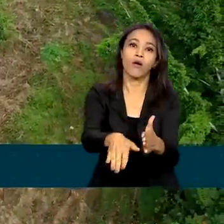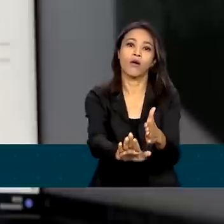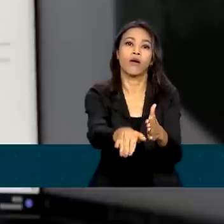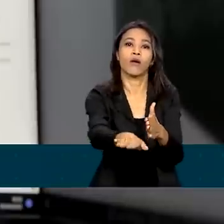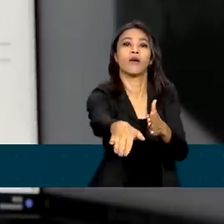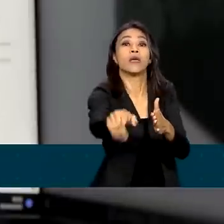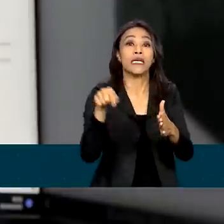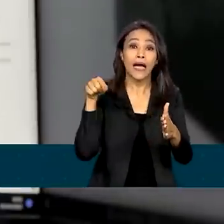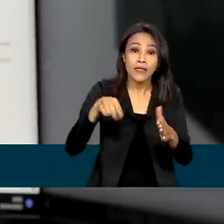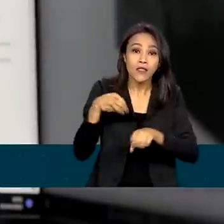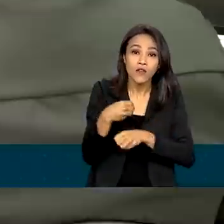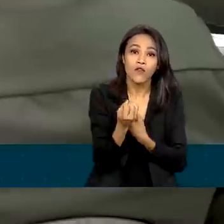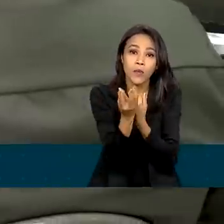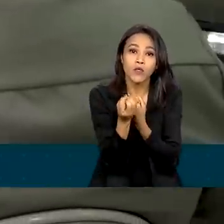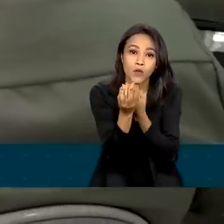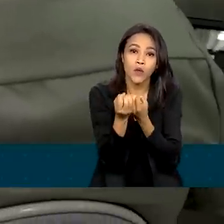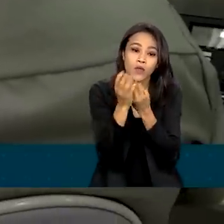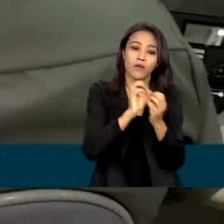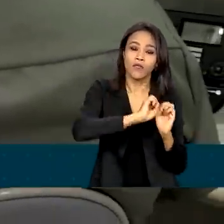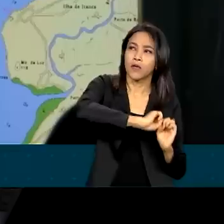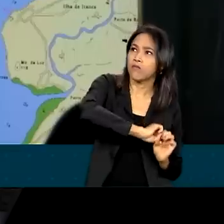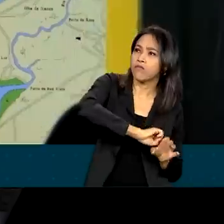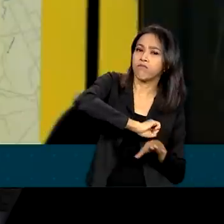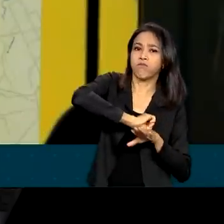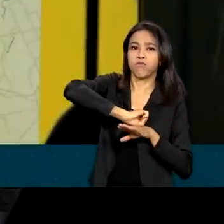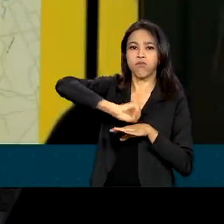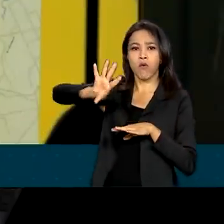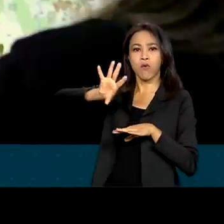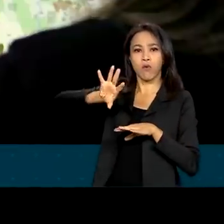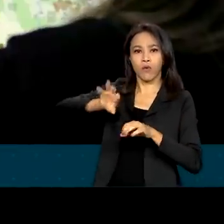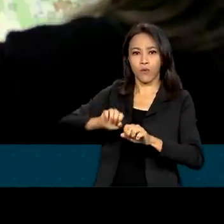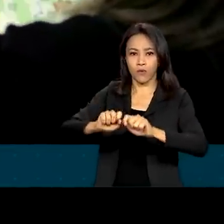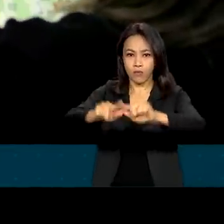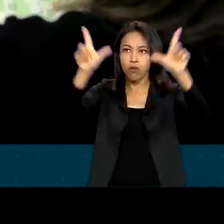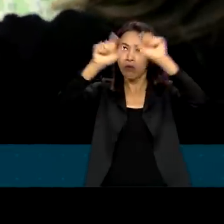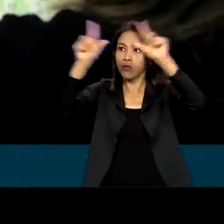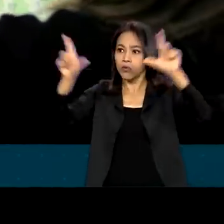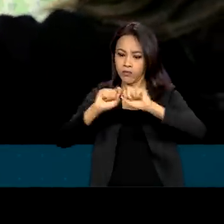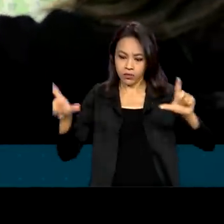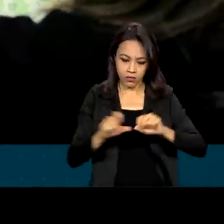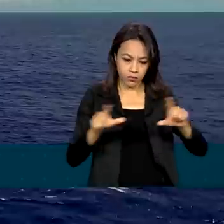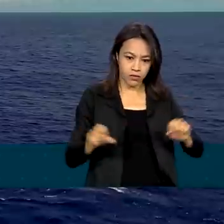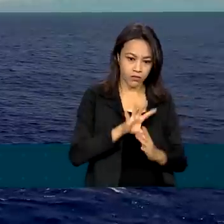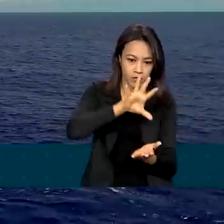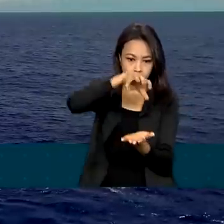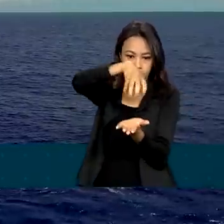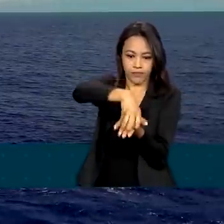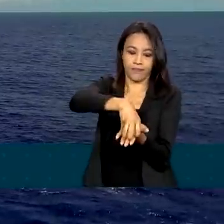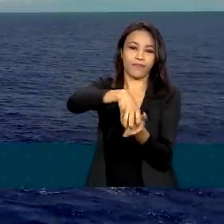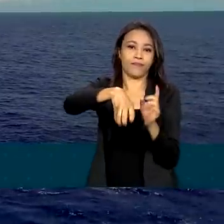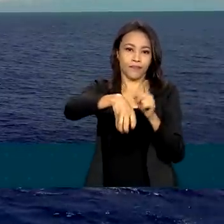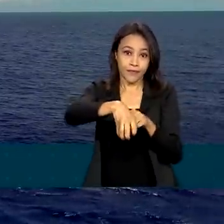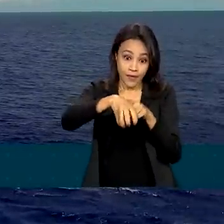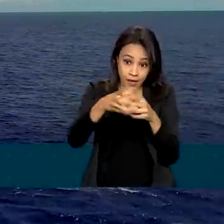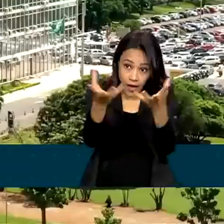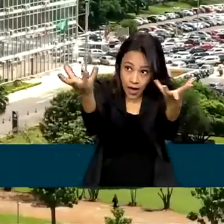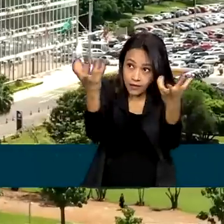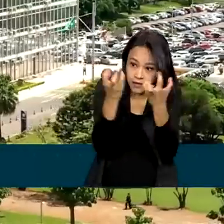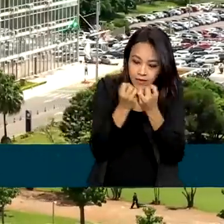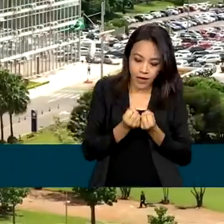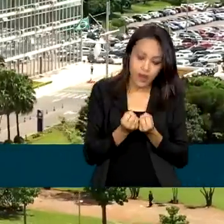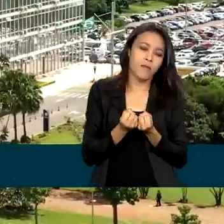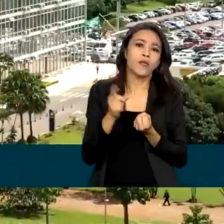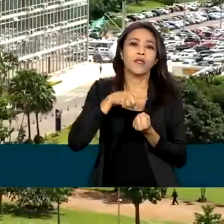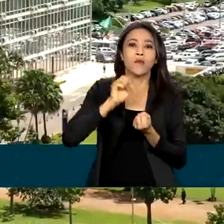compartilhados com o Centro Nacional de Monitoramento e Alertas de Desastres Naturais, Semadem, que enviará as informações